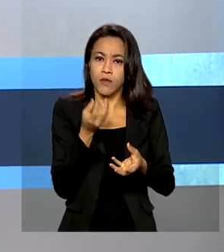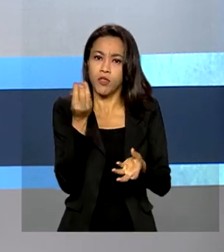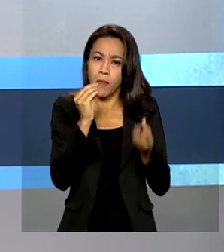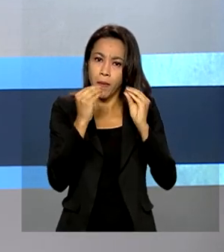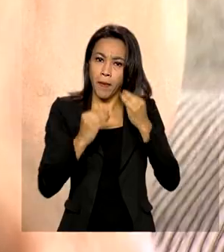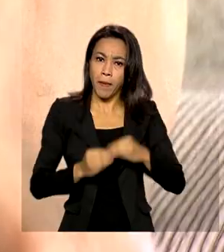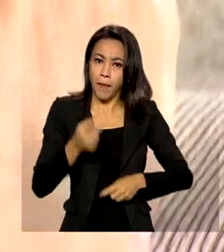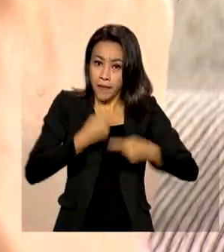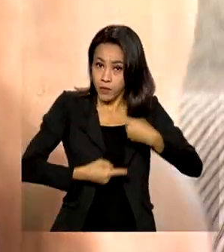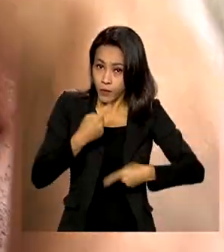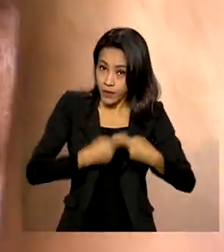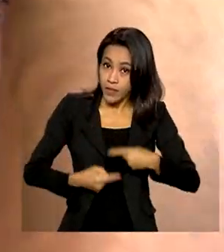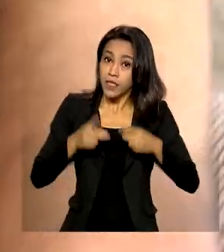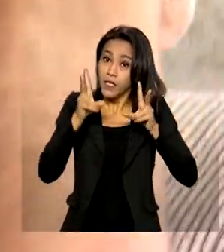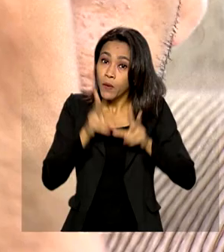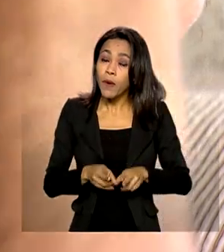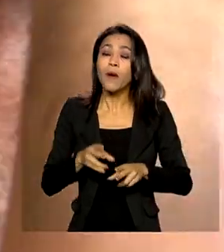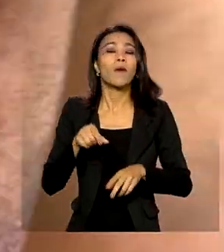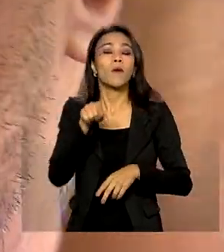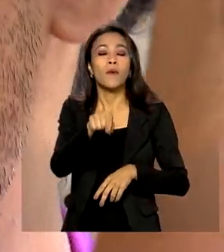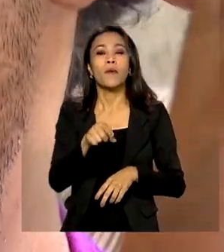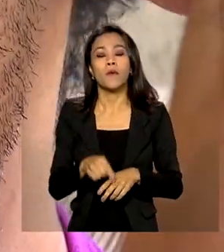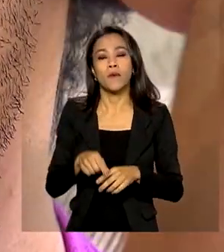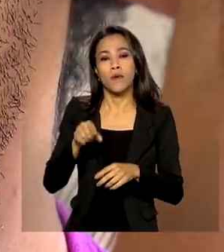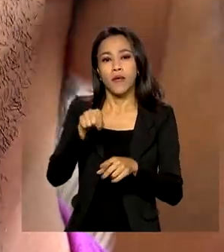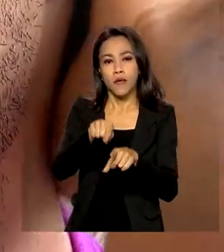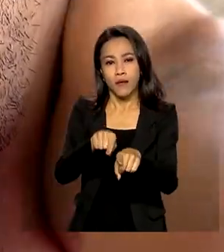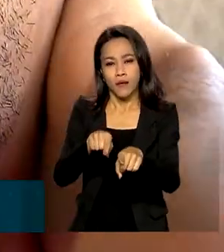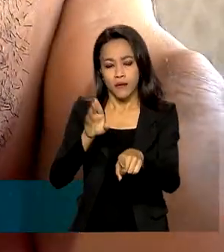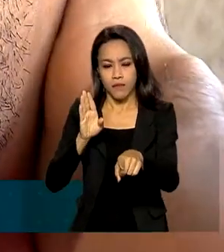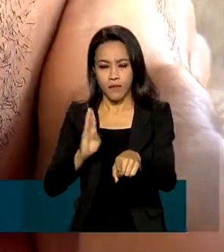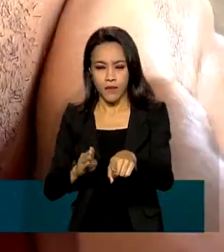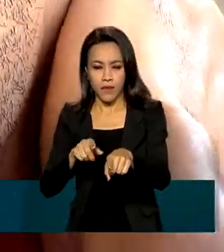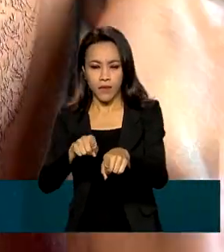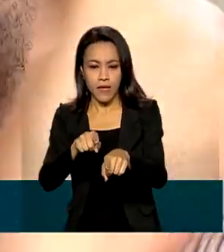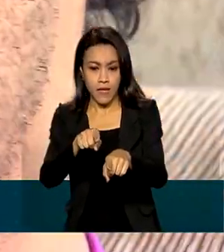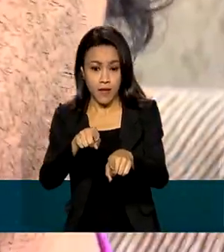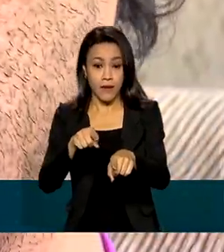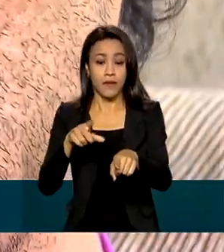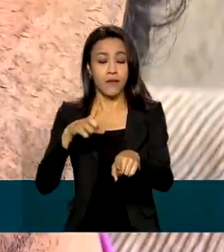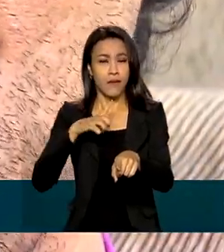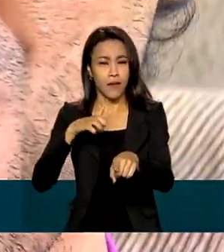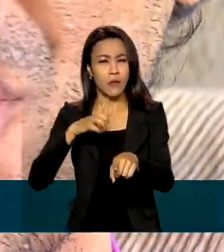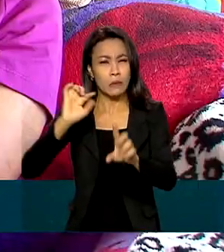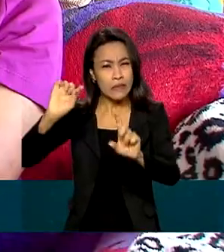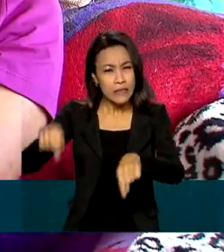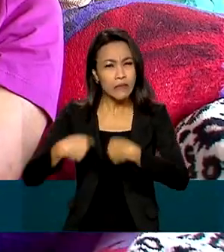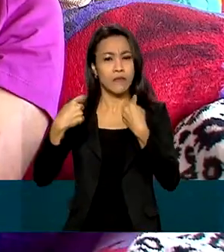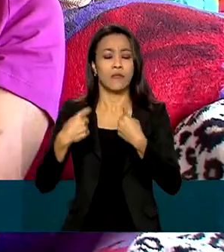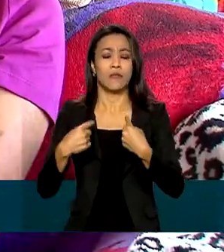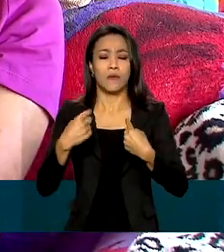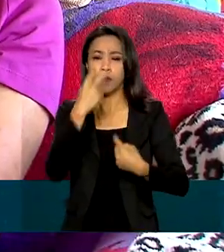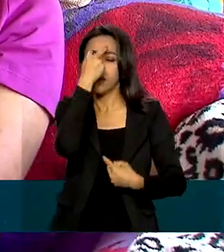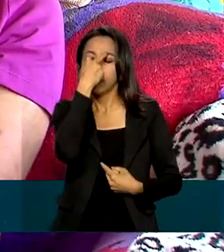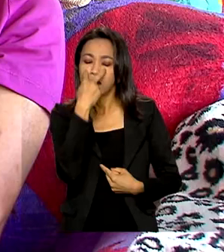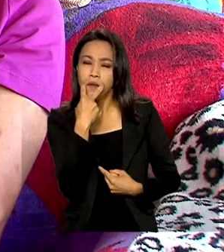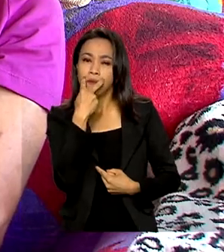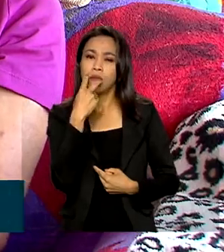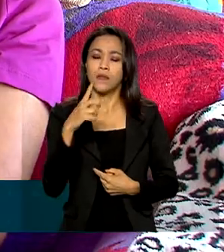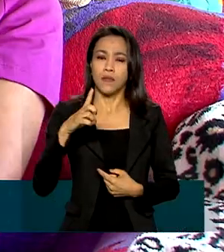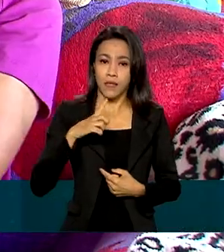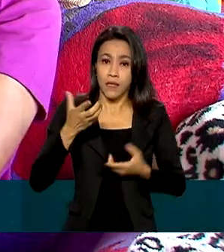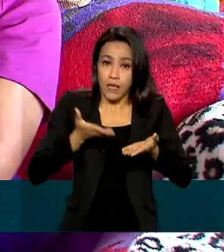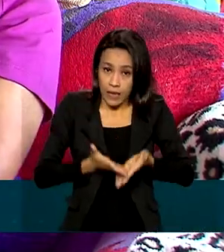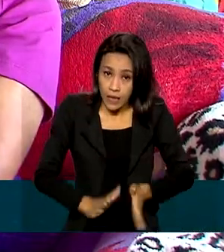continuada. Há 36 anos, Ismael enfrenta os desafios da deficiência visual. Ele nasceu com catarata